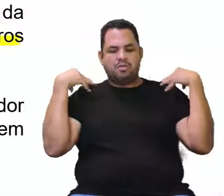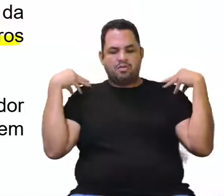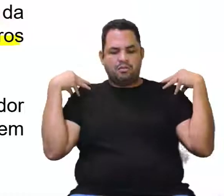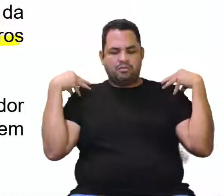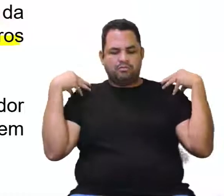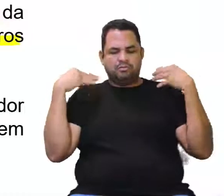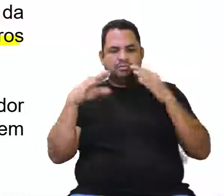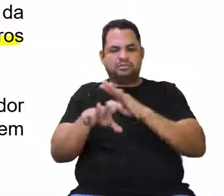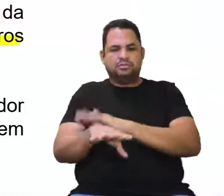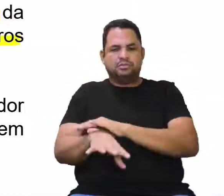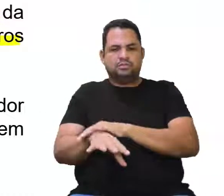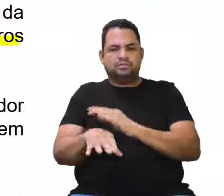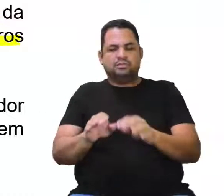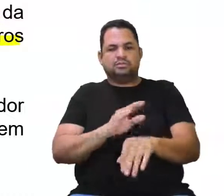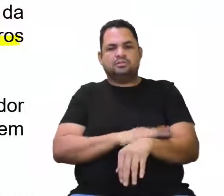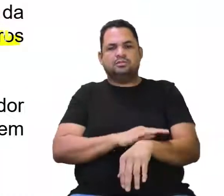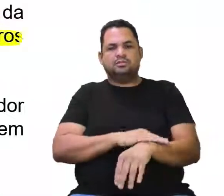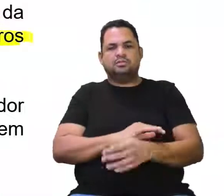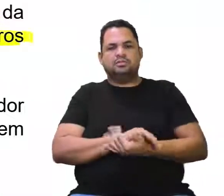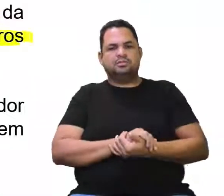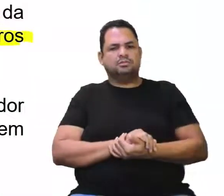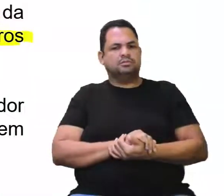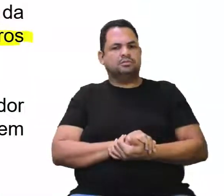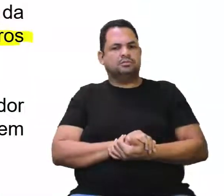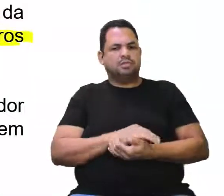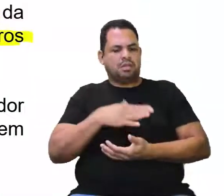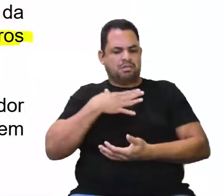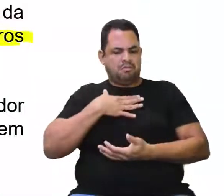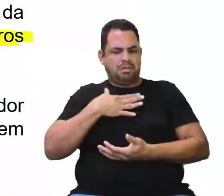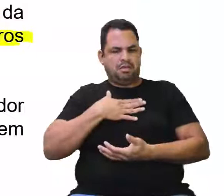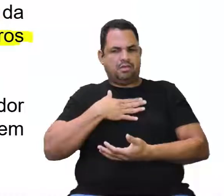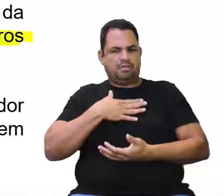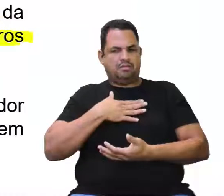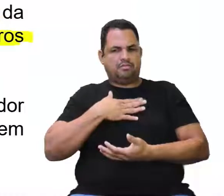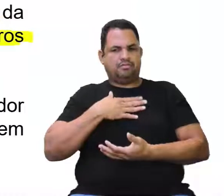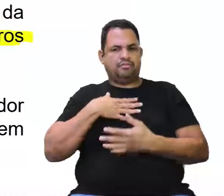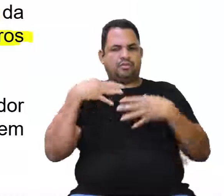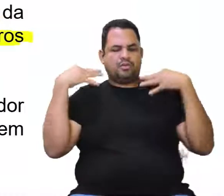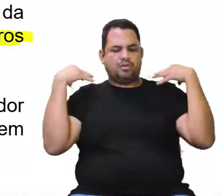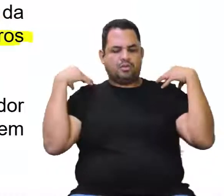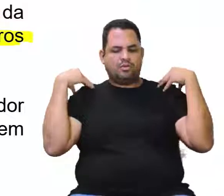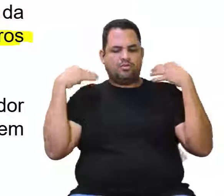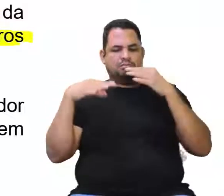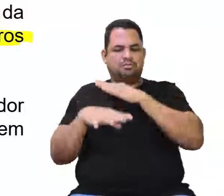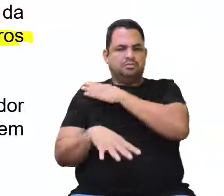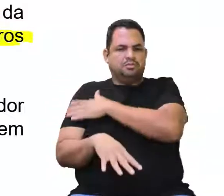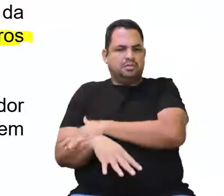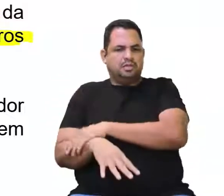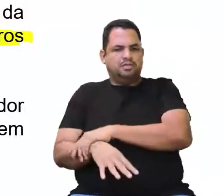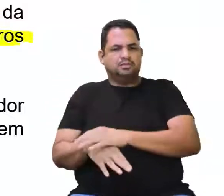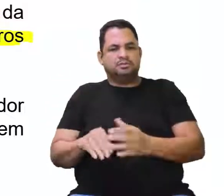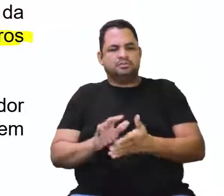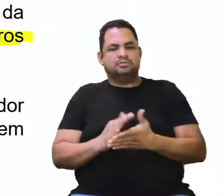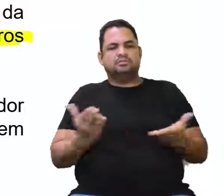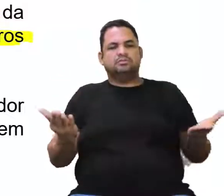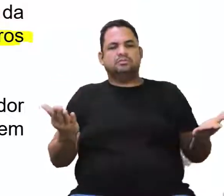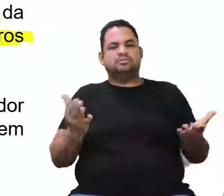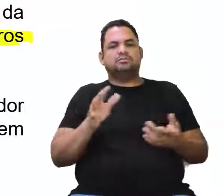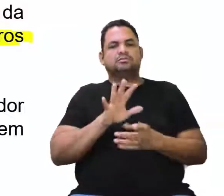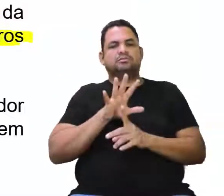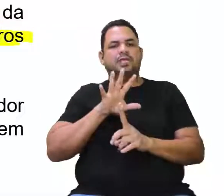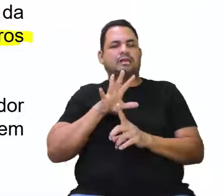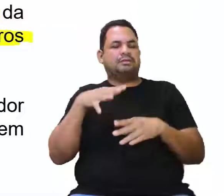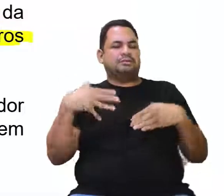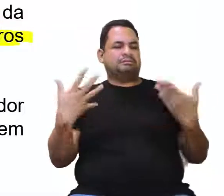braços. Olha aqui, já está dizendo aqui, será que é a região do peito, ombro e braços que vai acometer? Vamos analisar